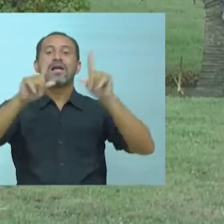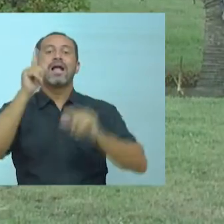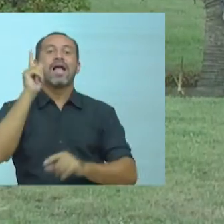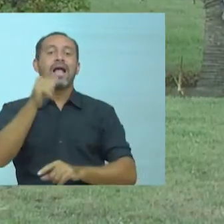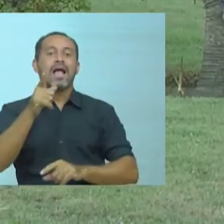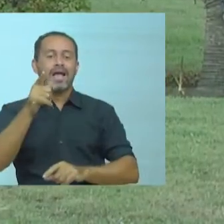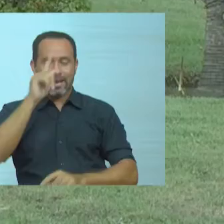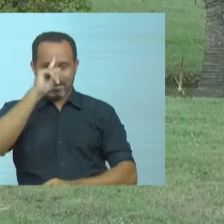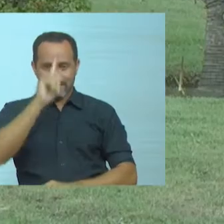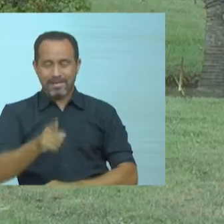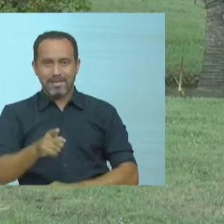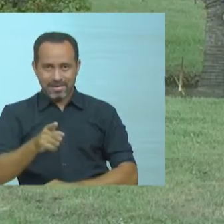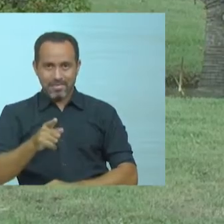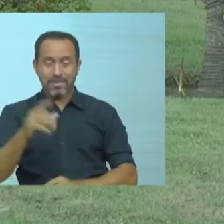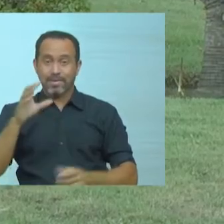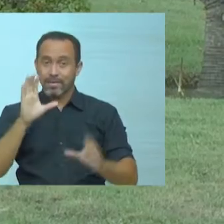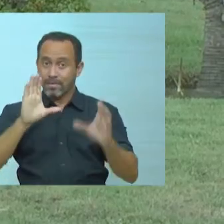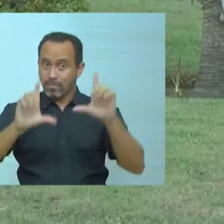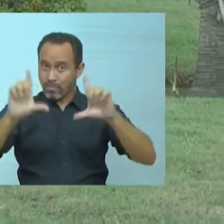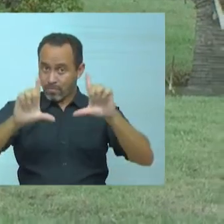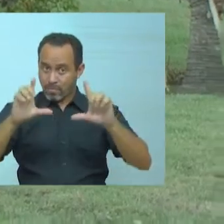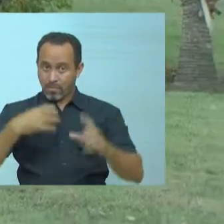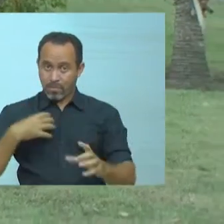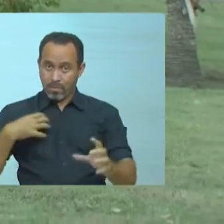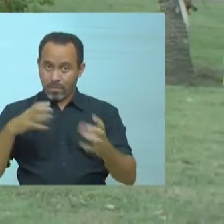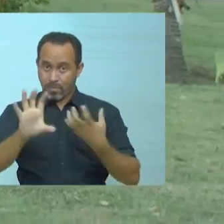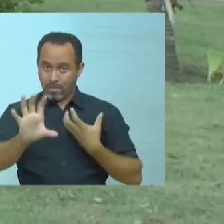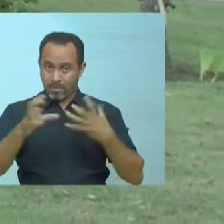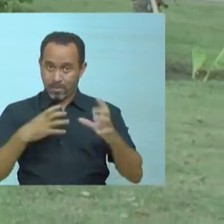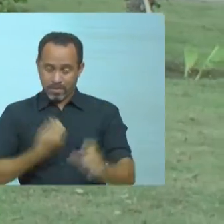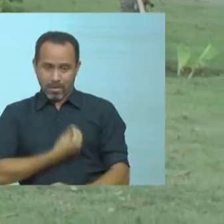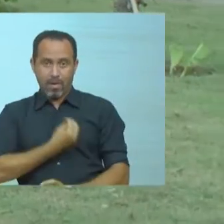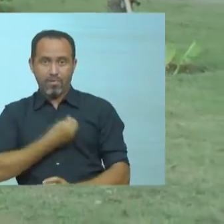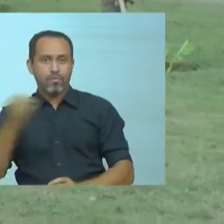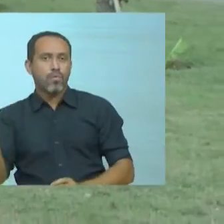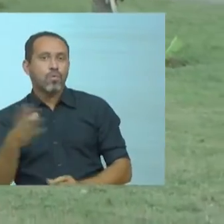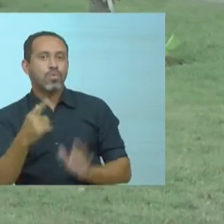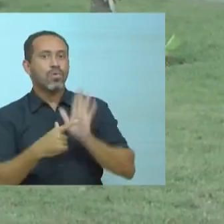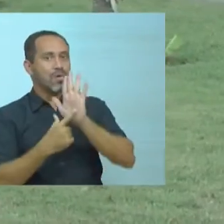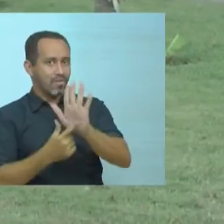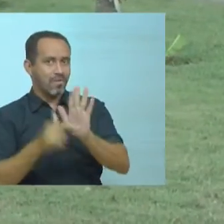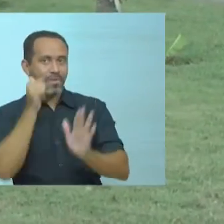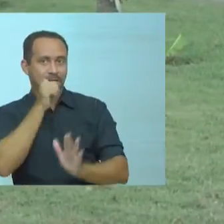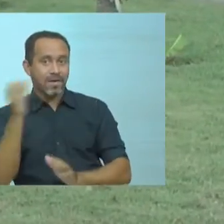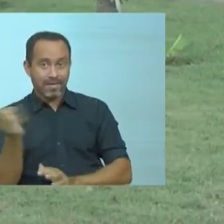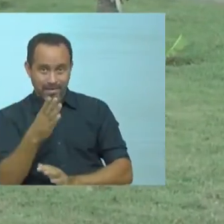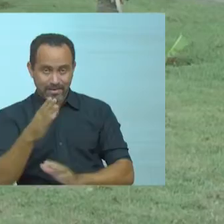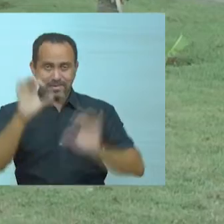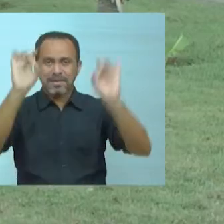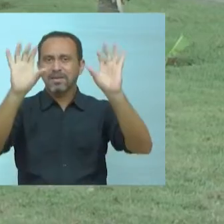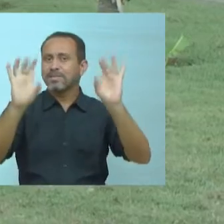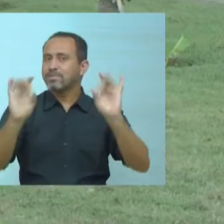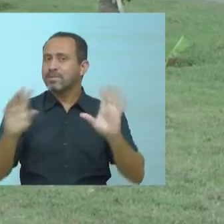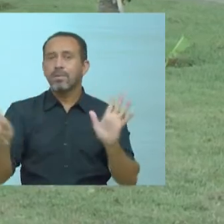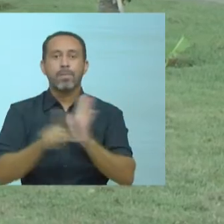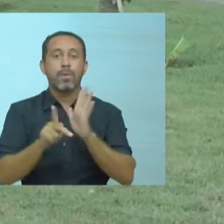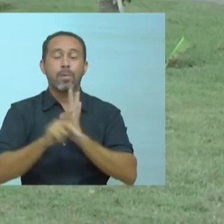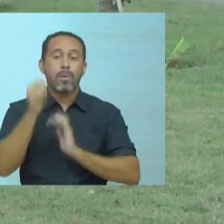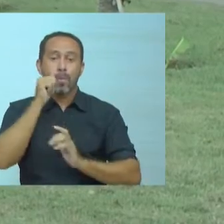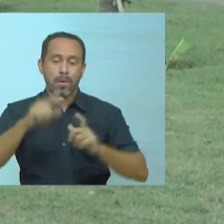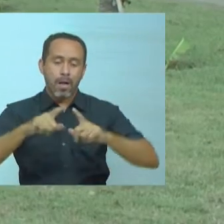O programa Elas no Comando vem em novo formato, ao vivo e com nova apresentadora. Um espaço